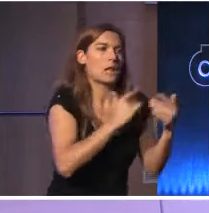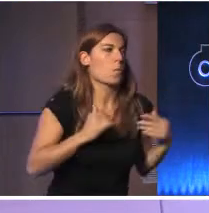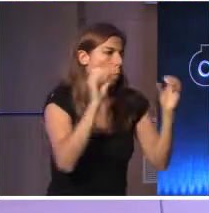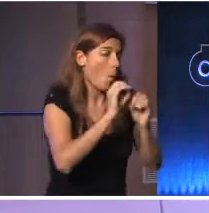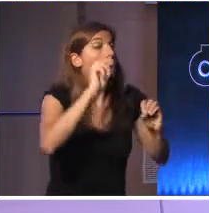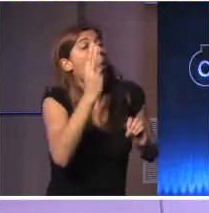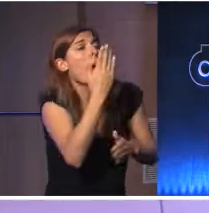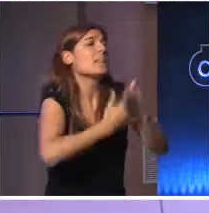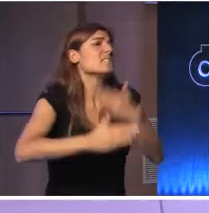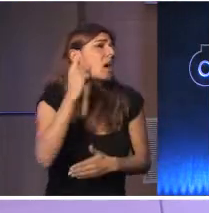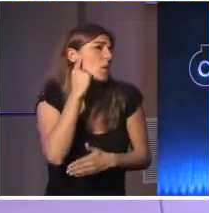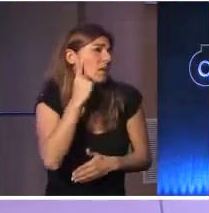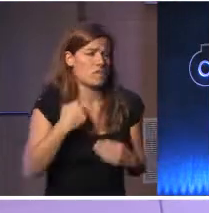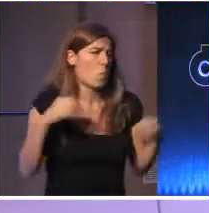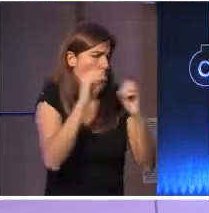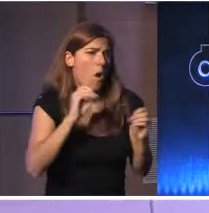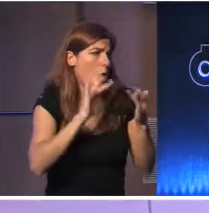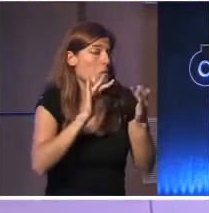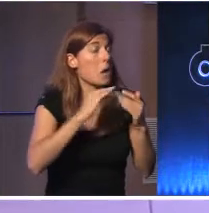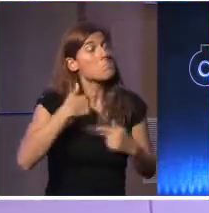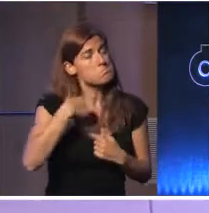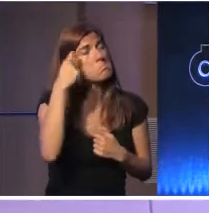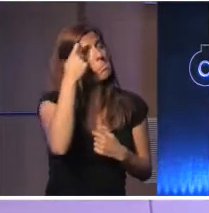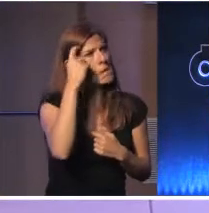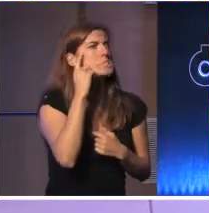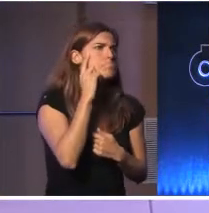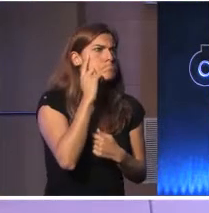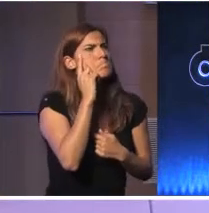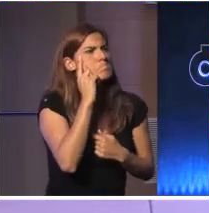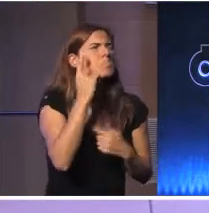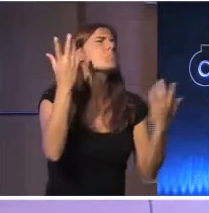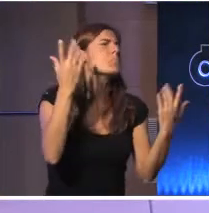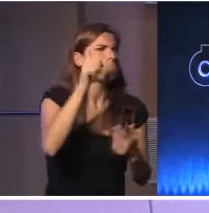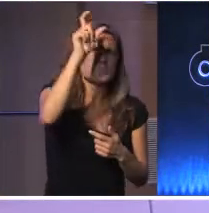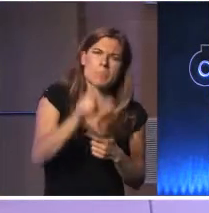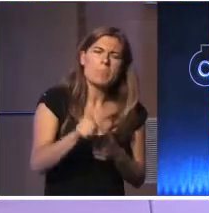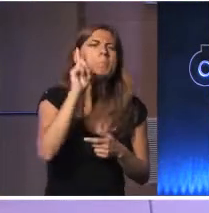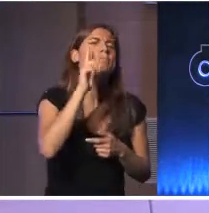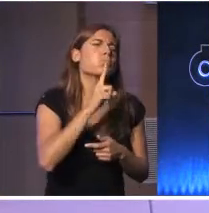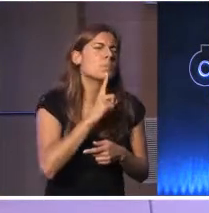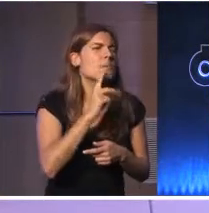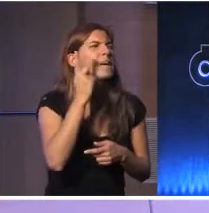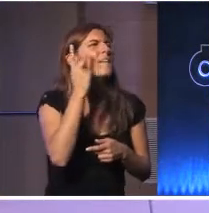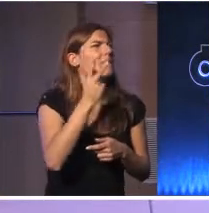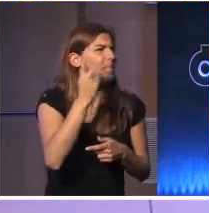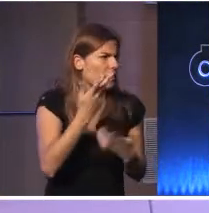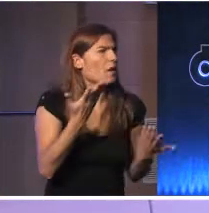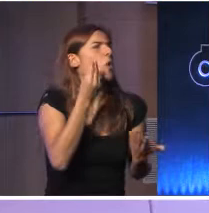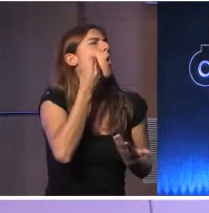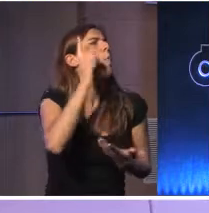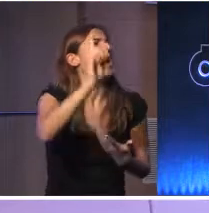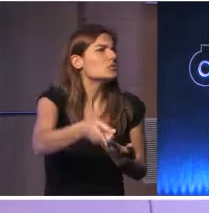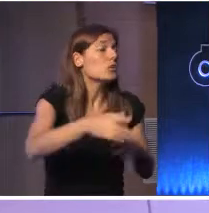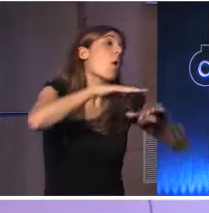tenham deficiências auditivas. E pensei, como é que é a vida do surdo, da pessoa com